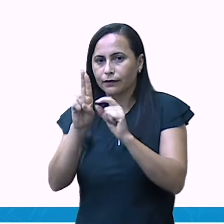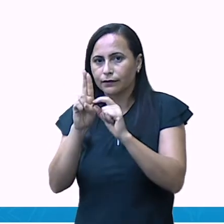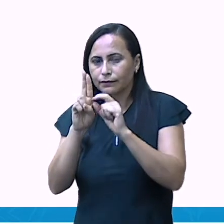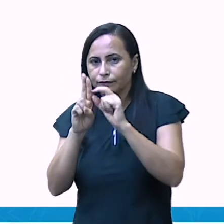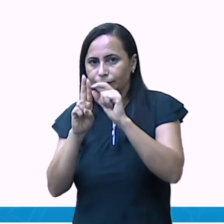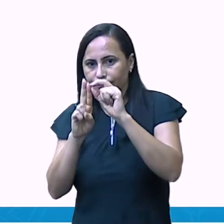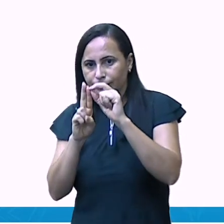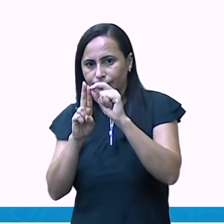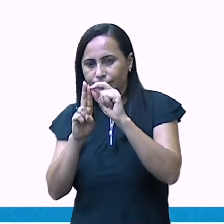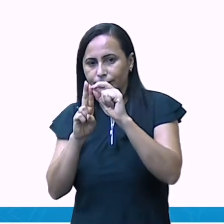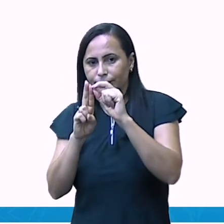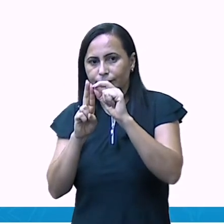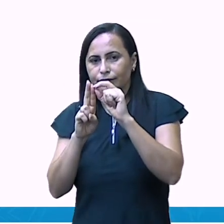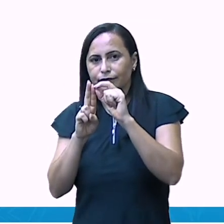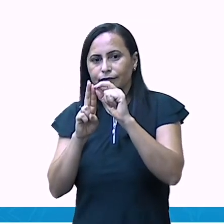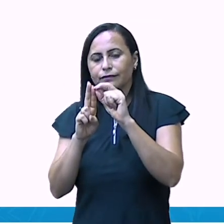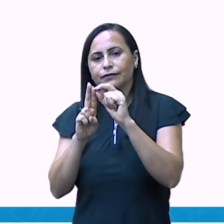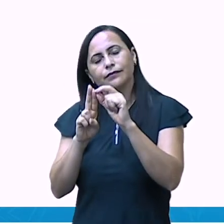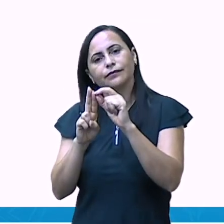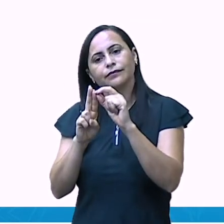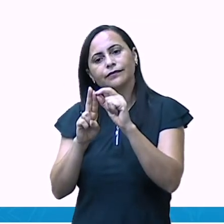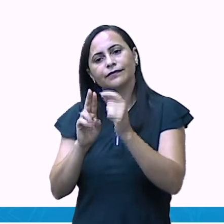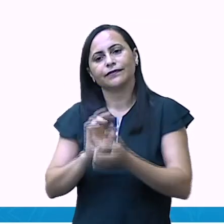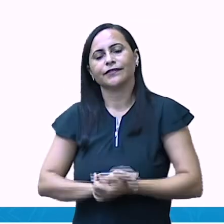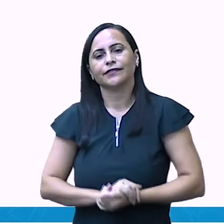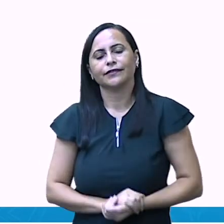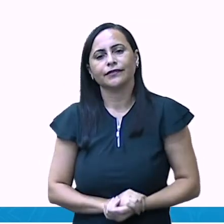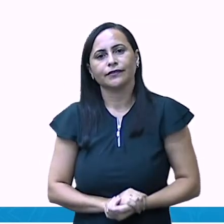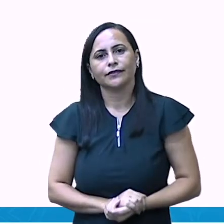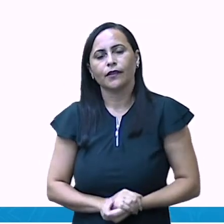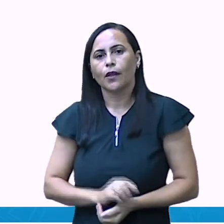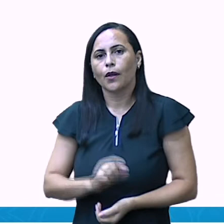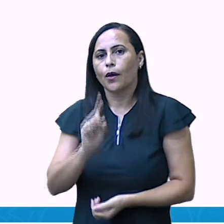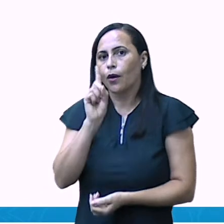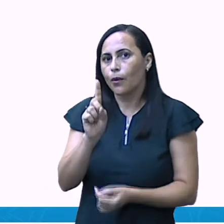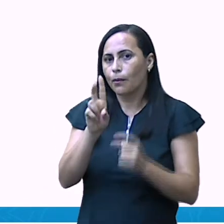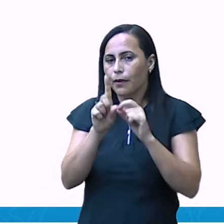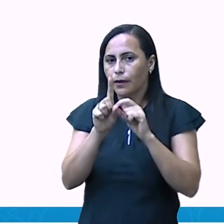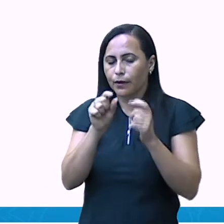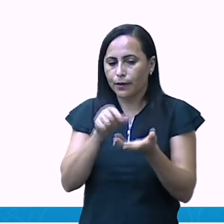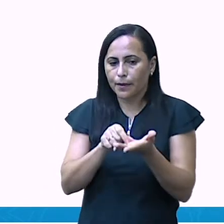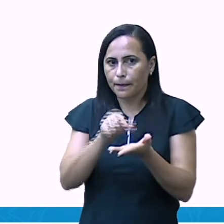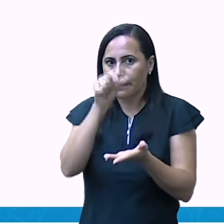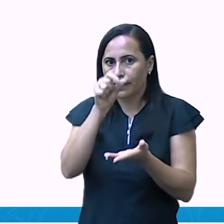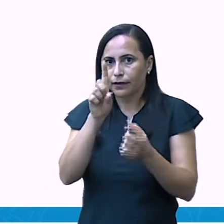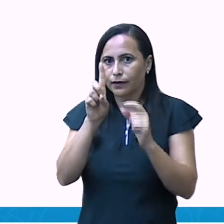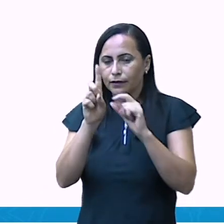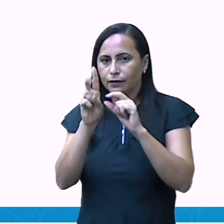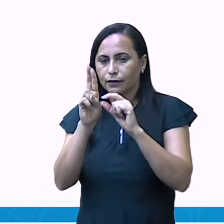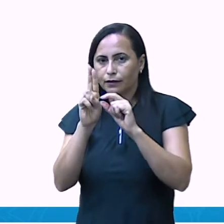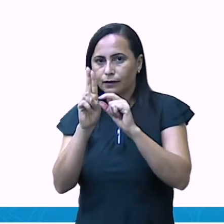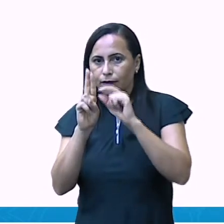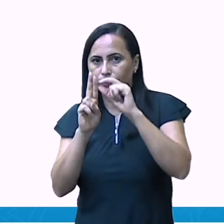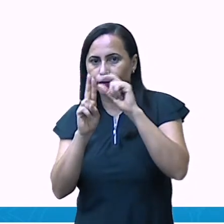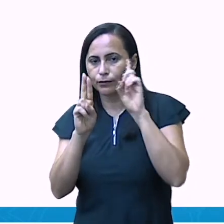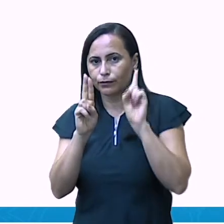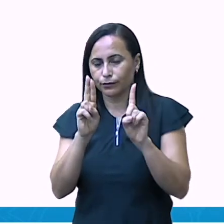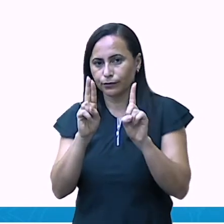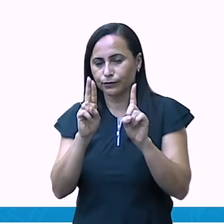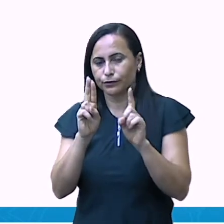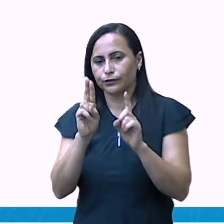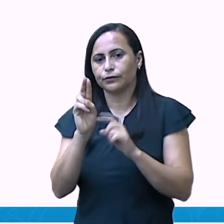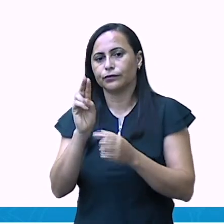As barrinhas são as dezenas. Uma barrinha, uma dezena. Duas barrinhas,